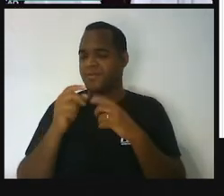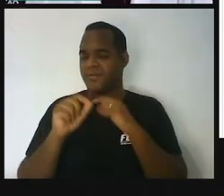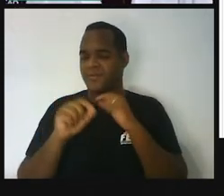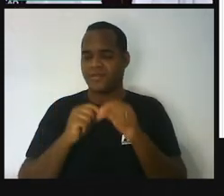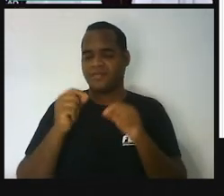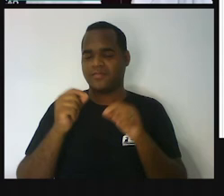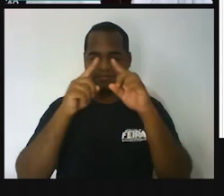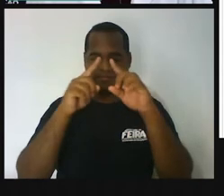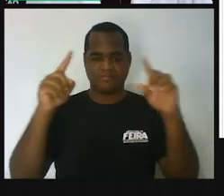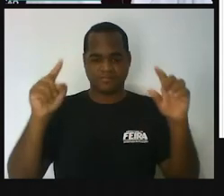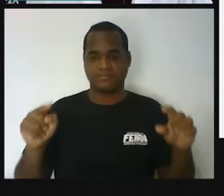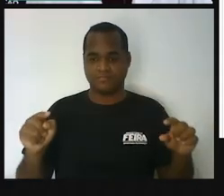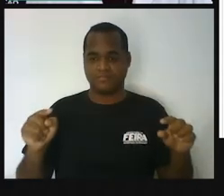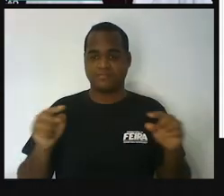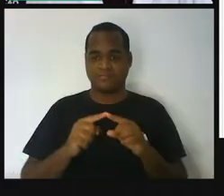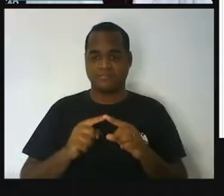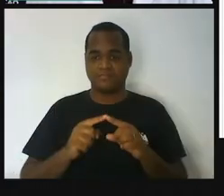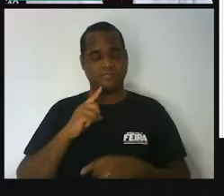quadrado.